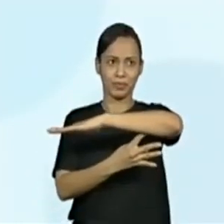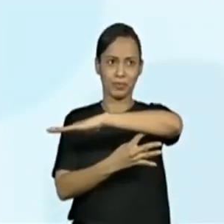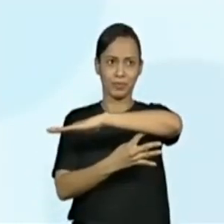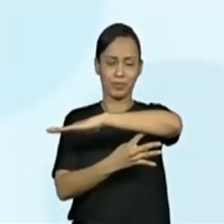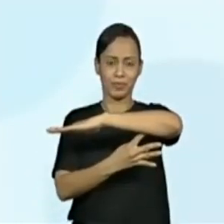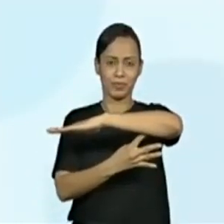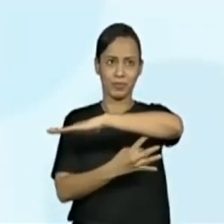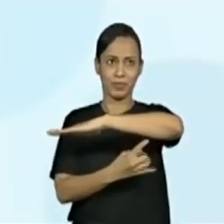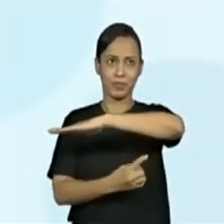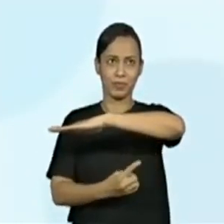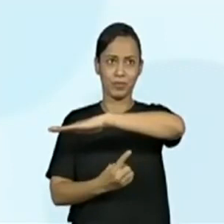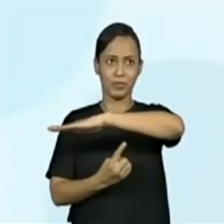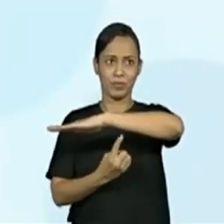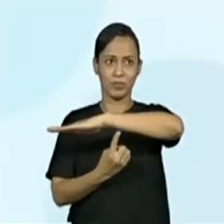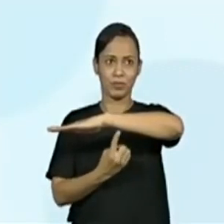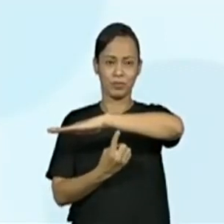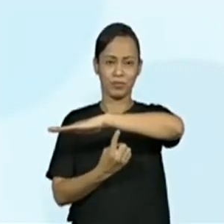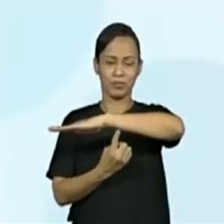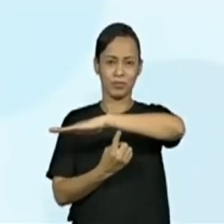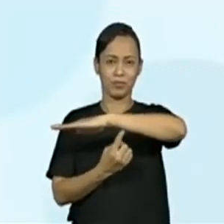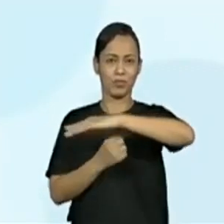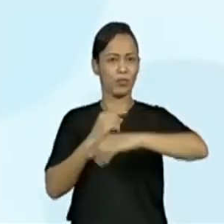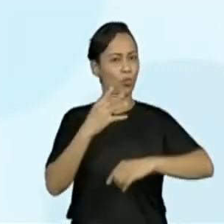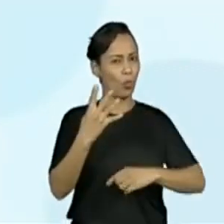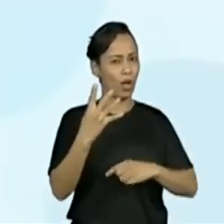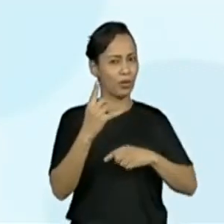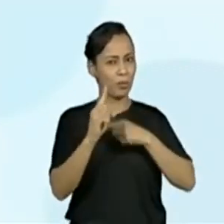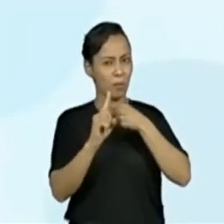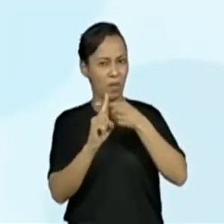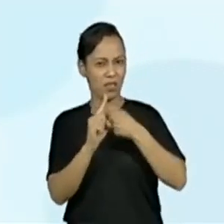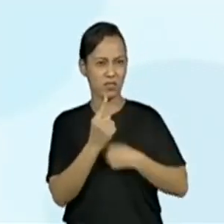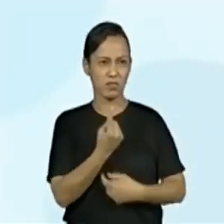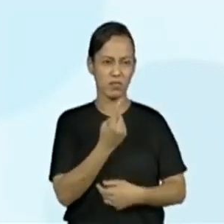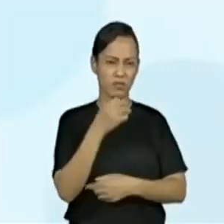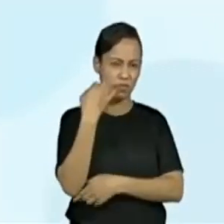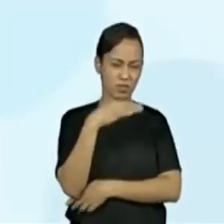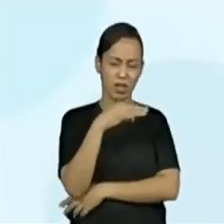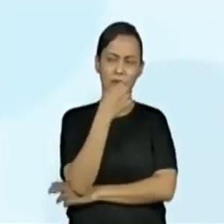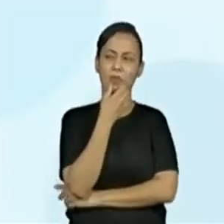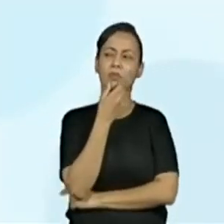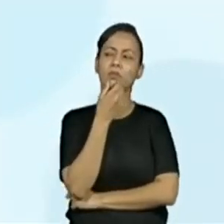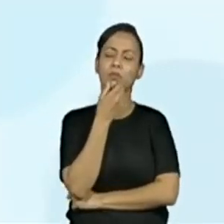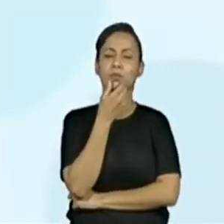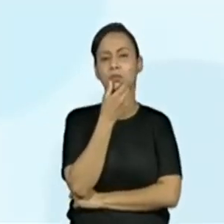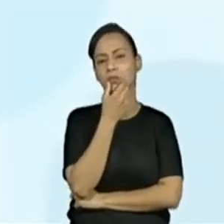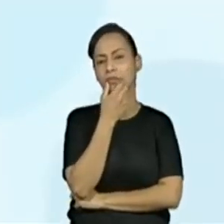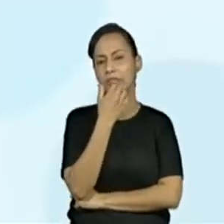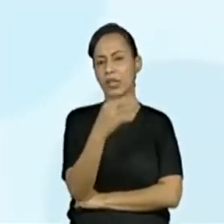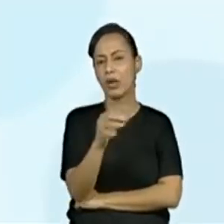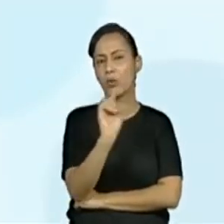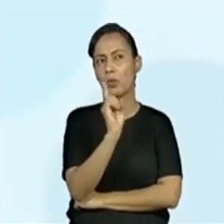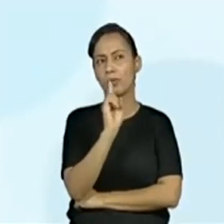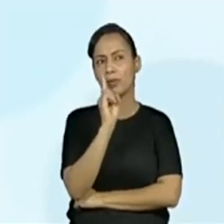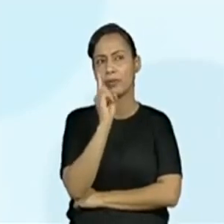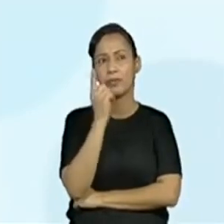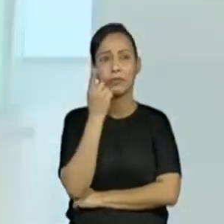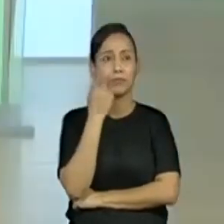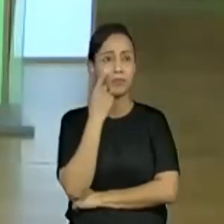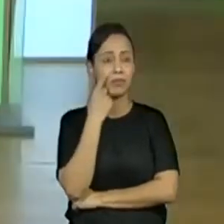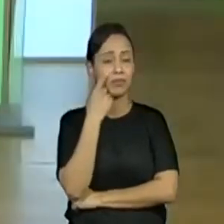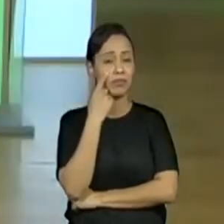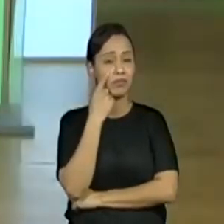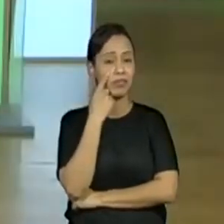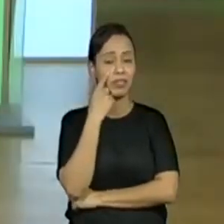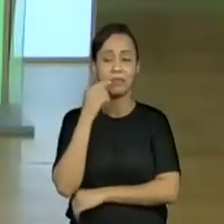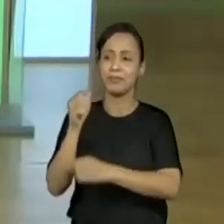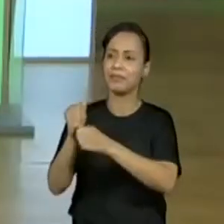ser adicionado aqui. Que número vocês imaginam que devo colocar aqui? Olha só, é justamente o que o aluno Kelvin